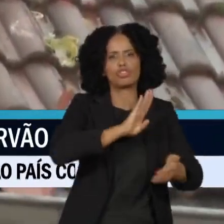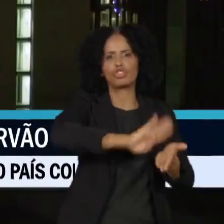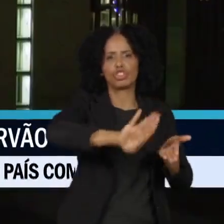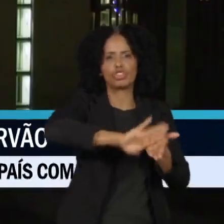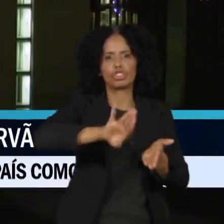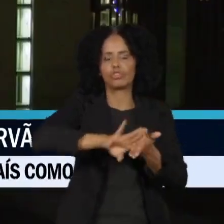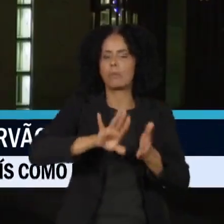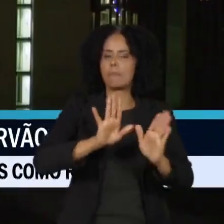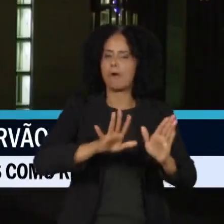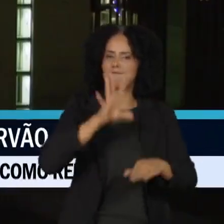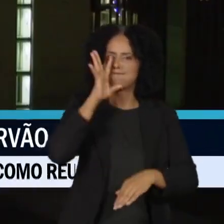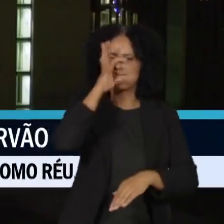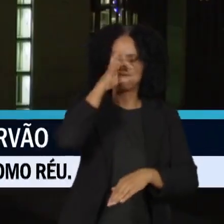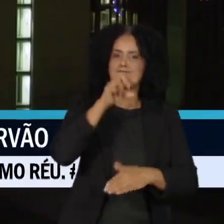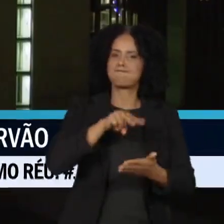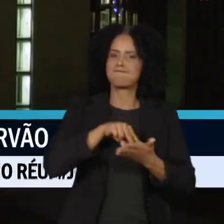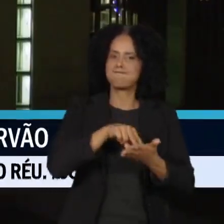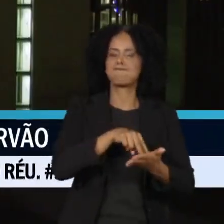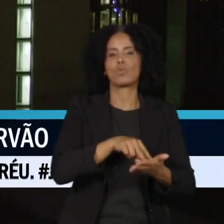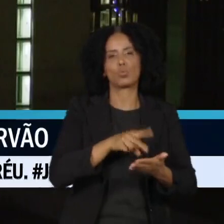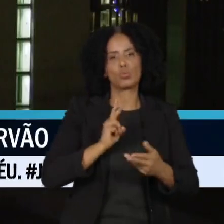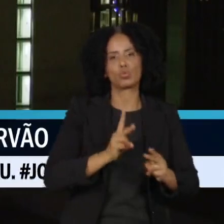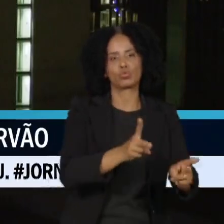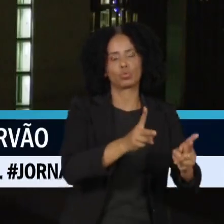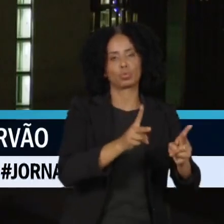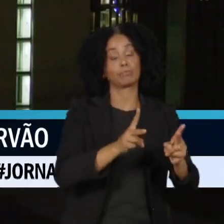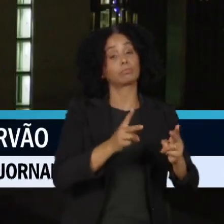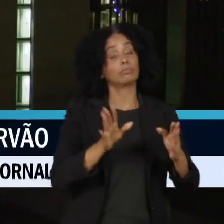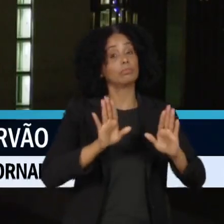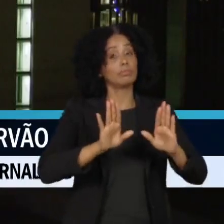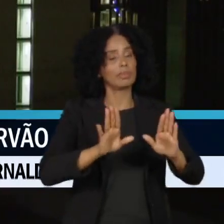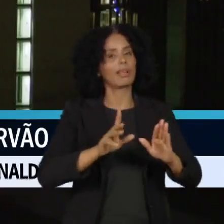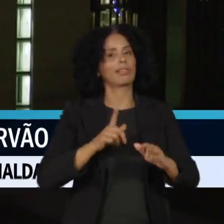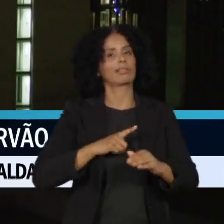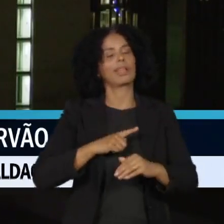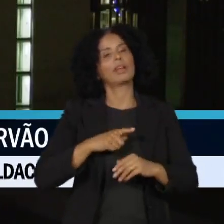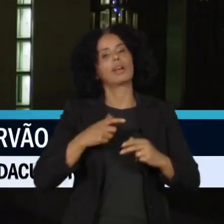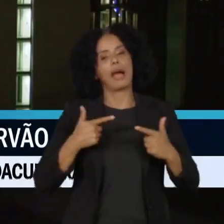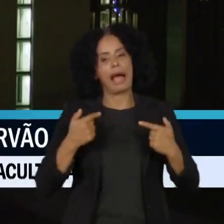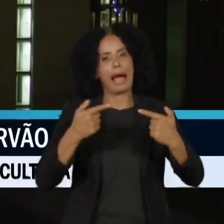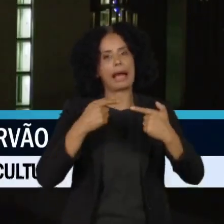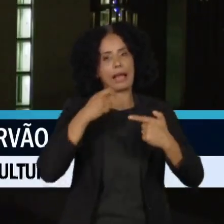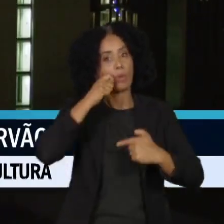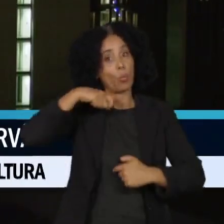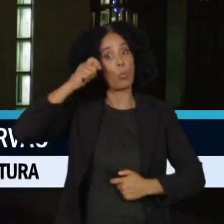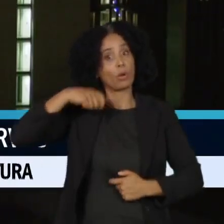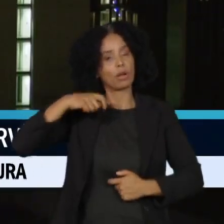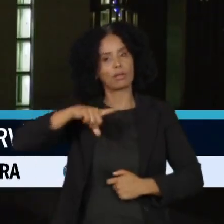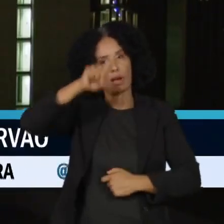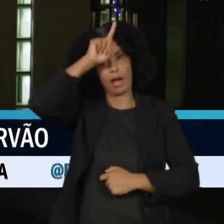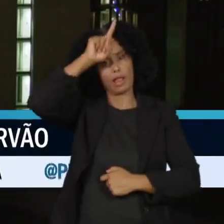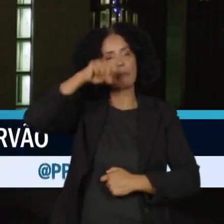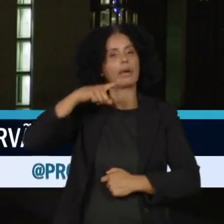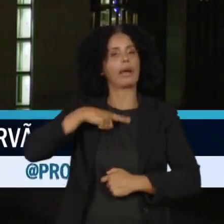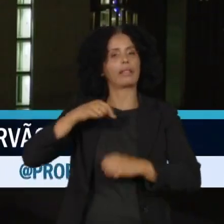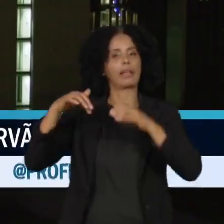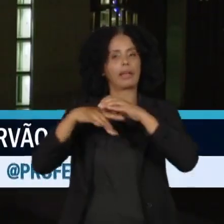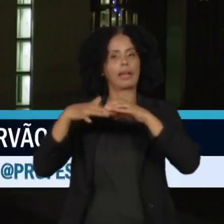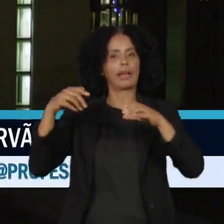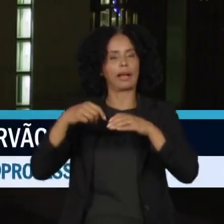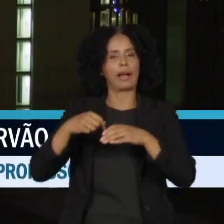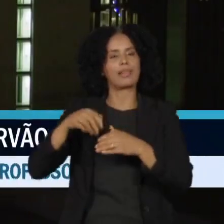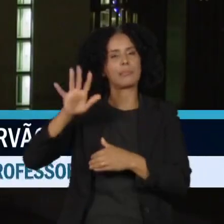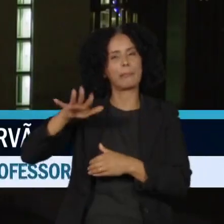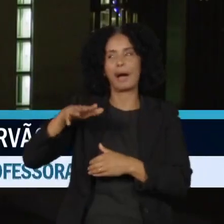moradores do vilarejo já haviam deixado o local. Com a guerra da Ucrânia, a Alemanha parou de importar o gás barato da Rússia e